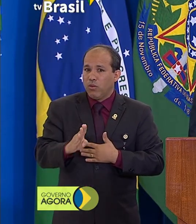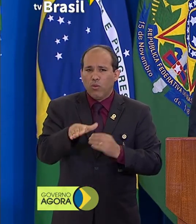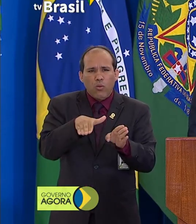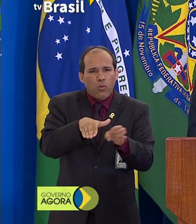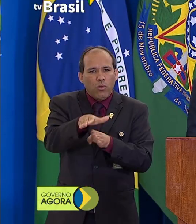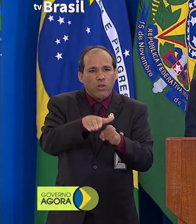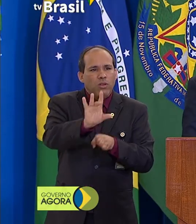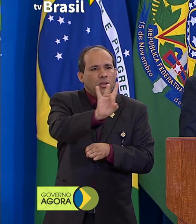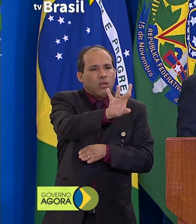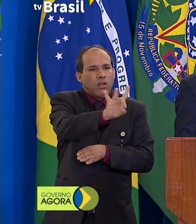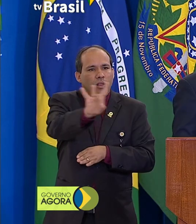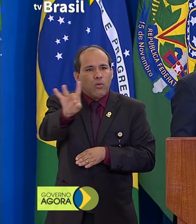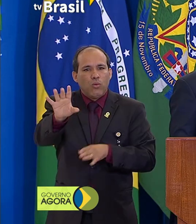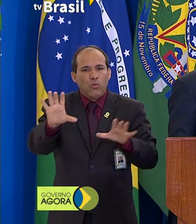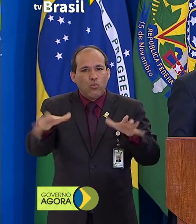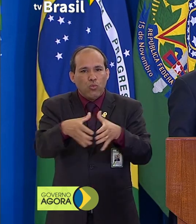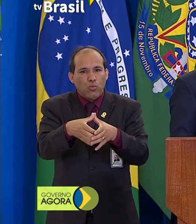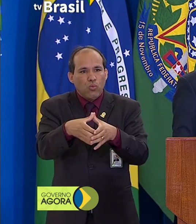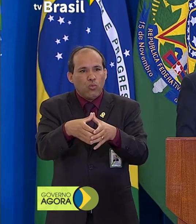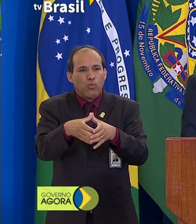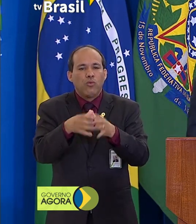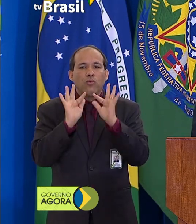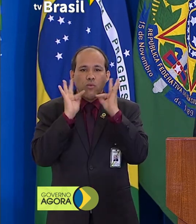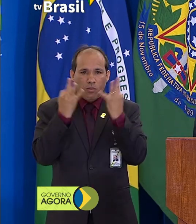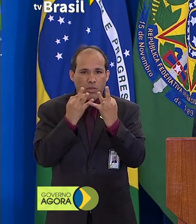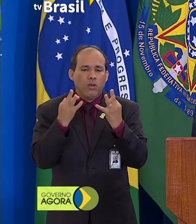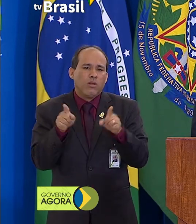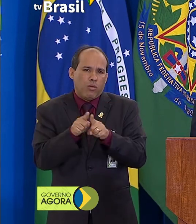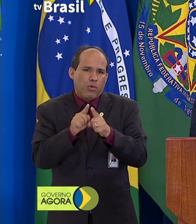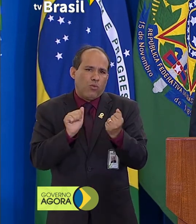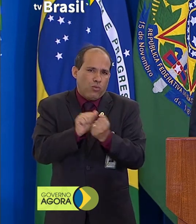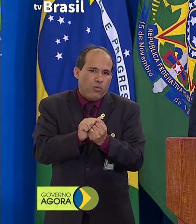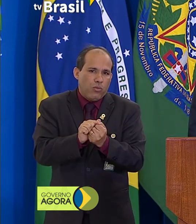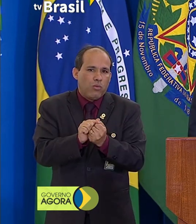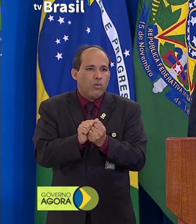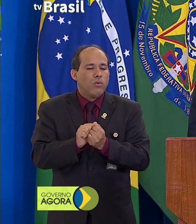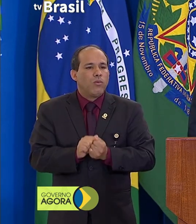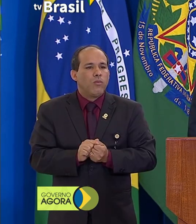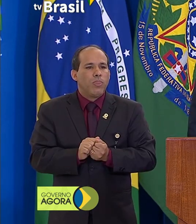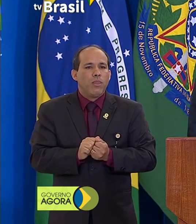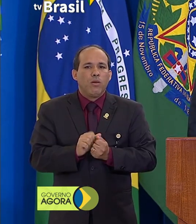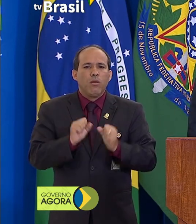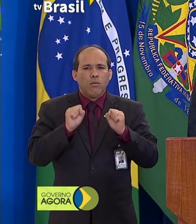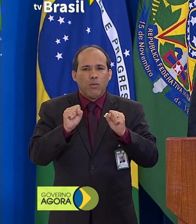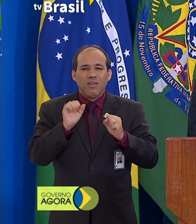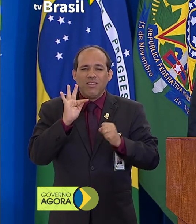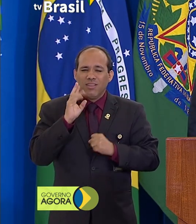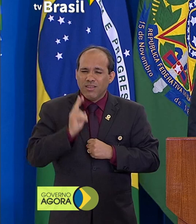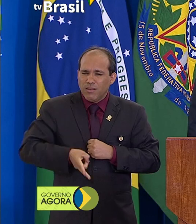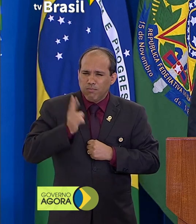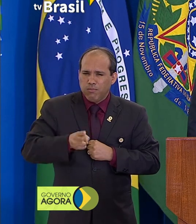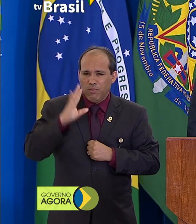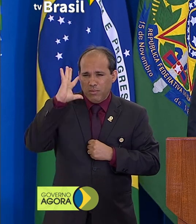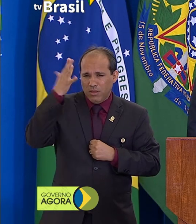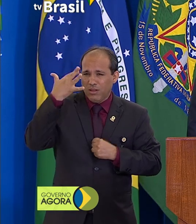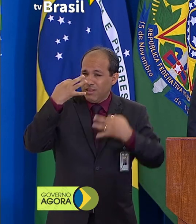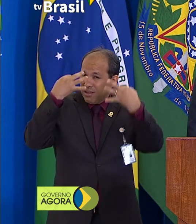cada um dos senhores, juntamente com a respectiva família, para que tomem sempre a decisão certa